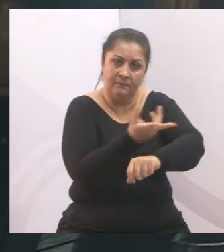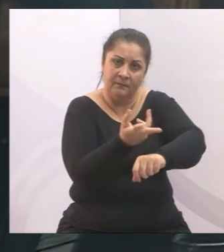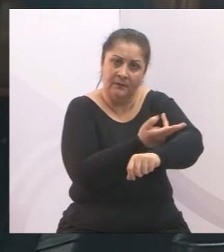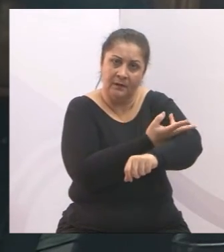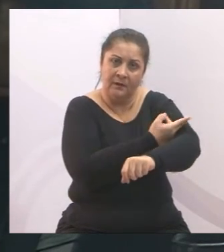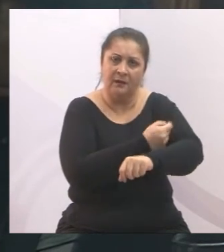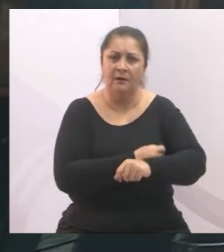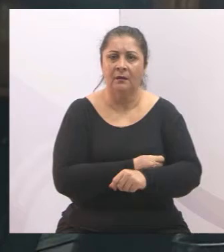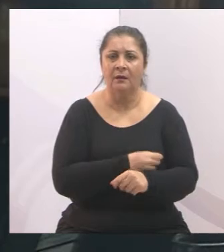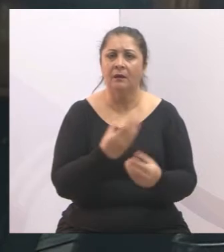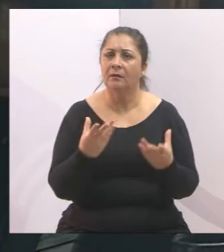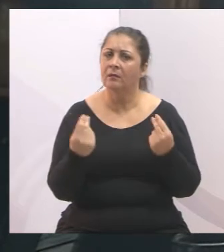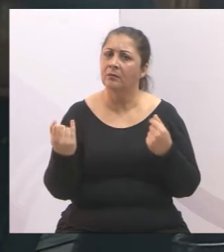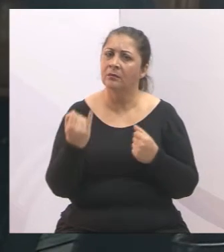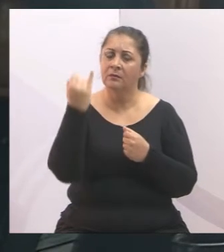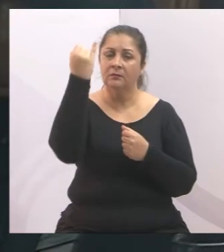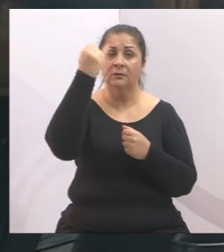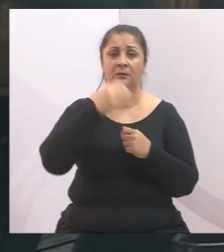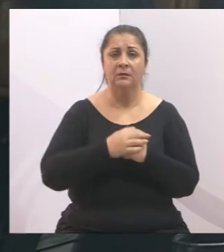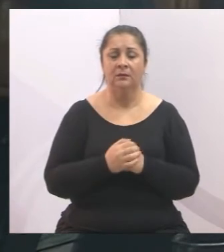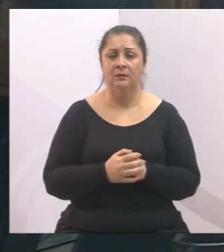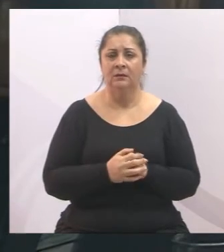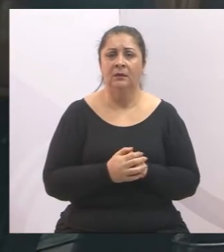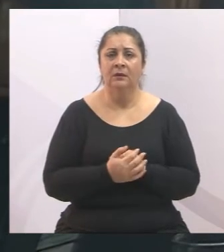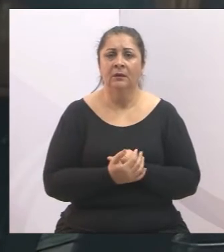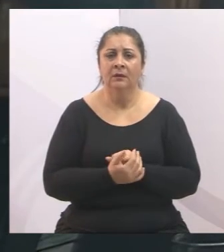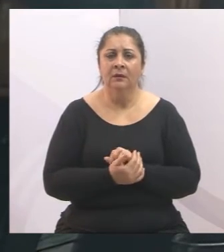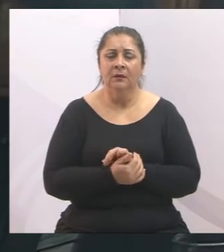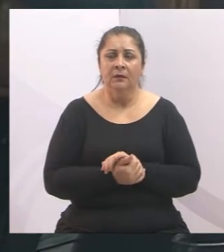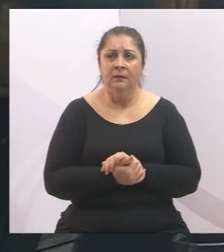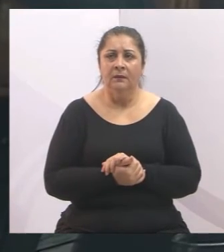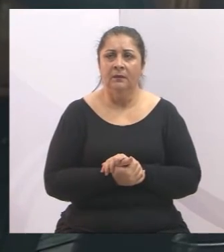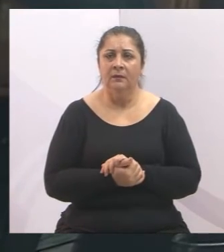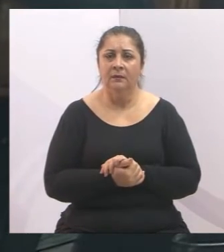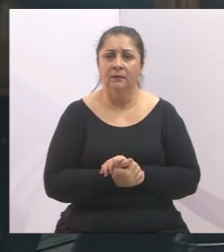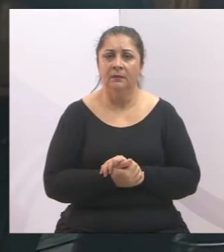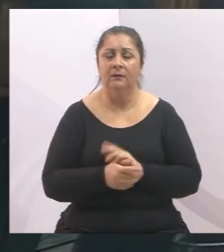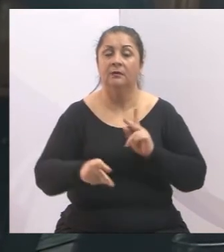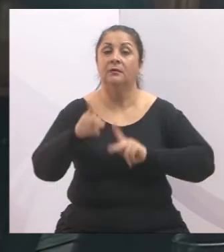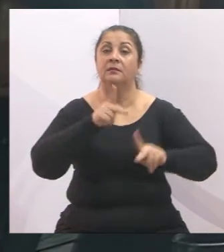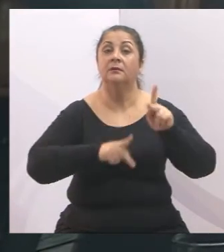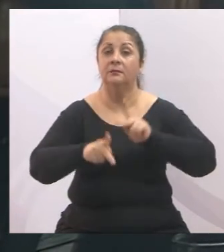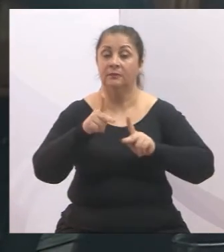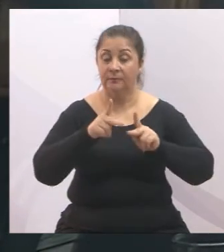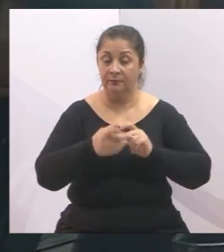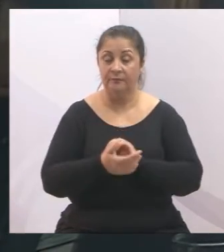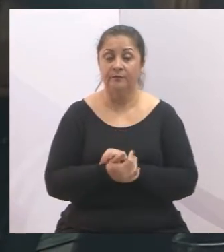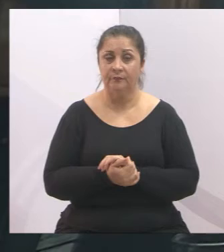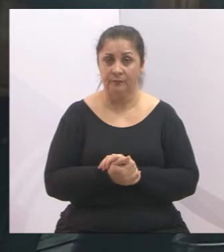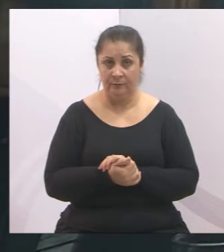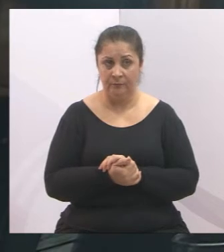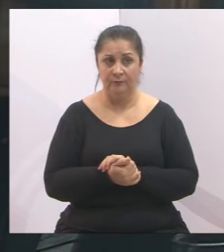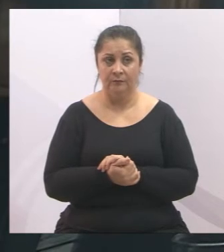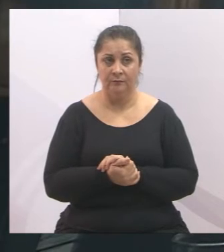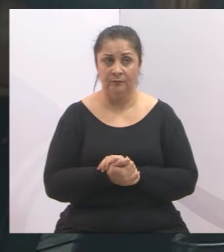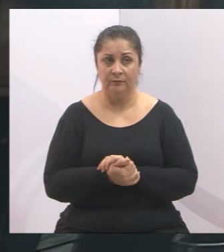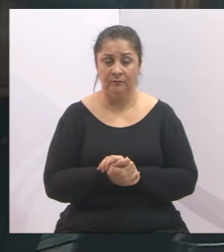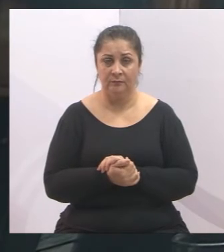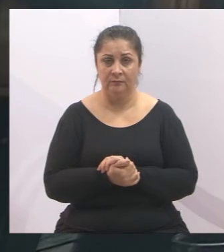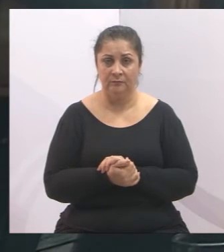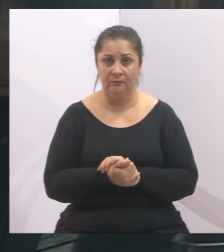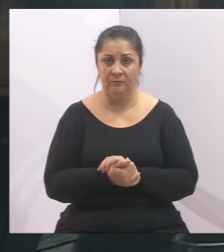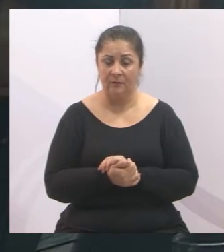serviço tão importante, tão importante, e que a população, e a população,